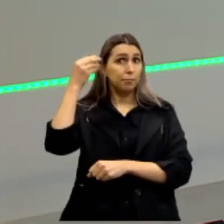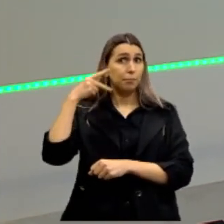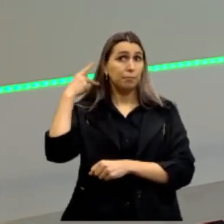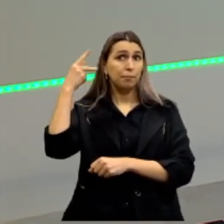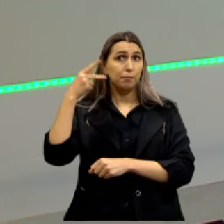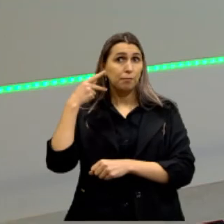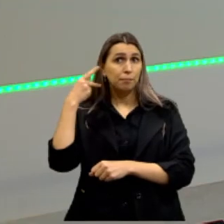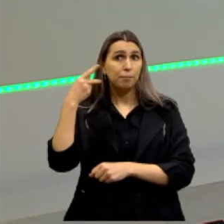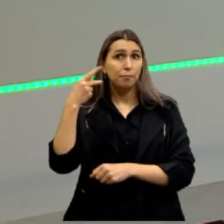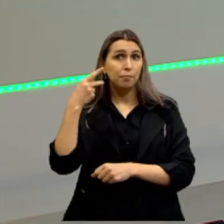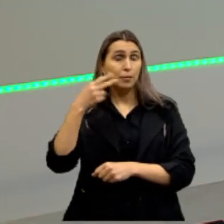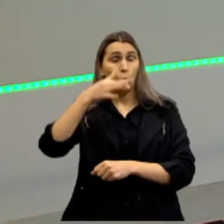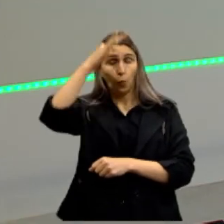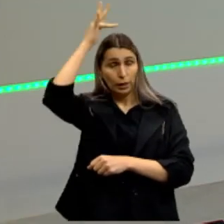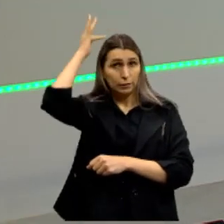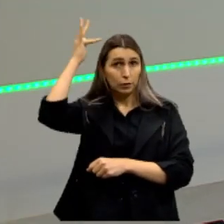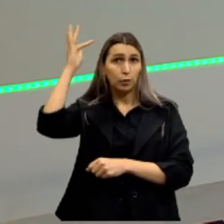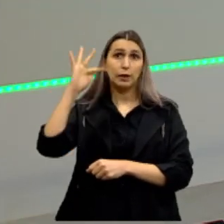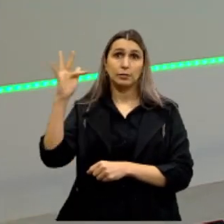segundo o Foucault,